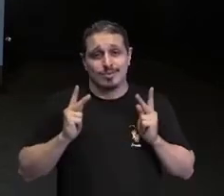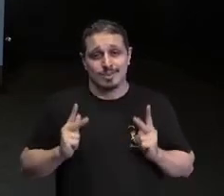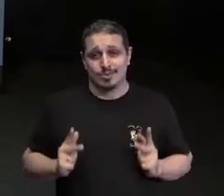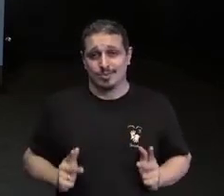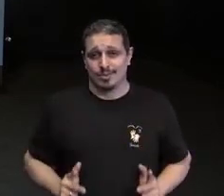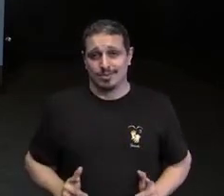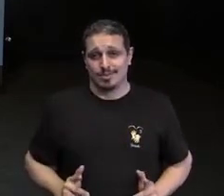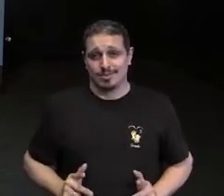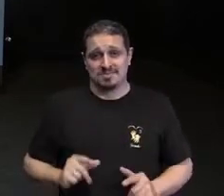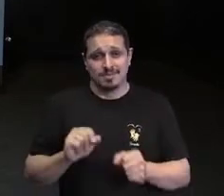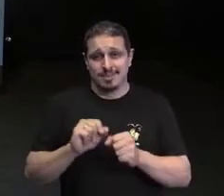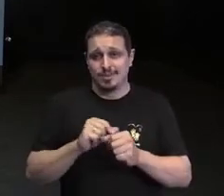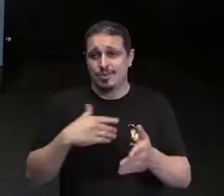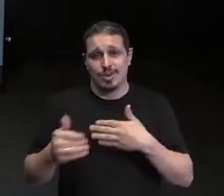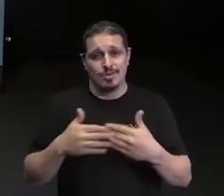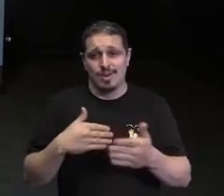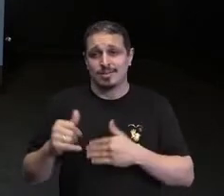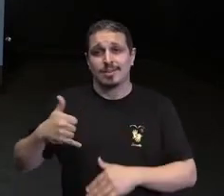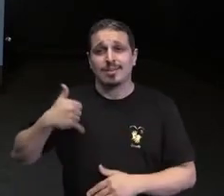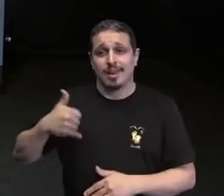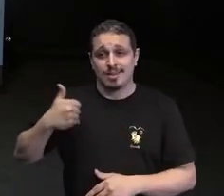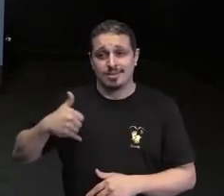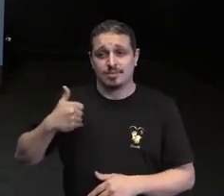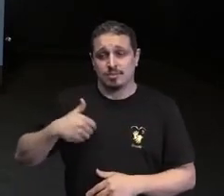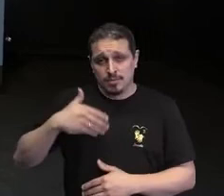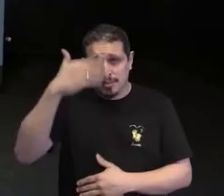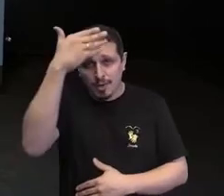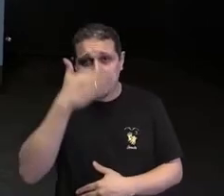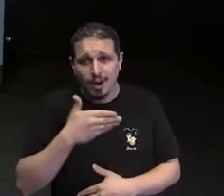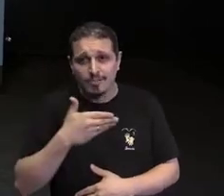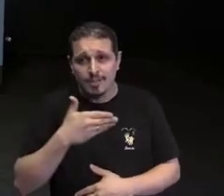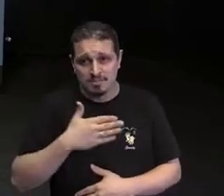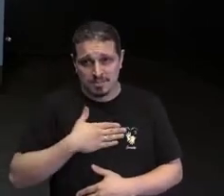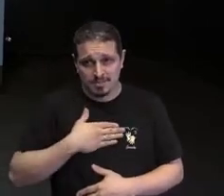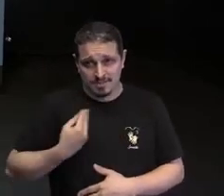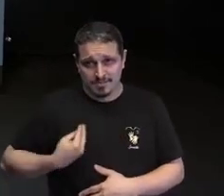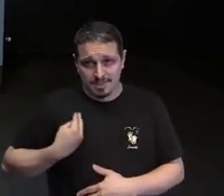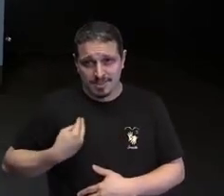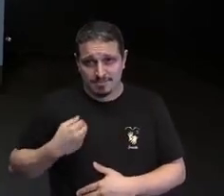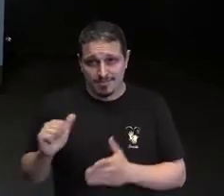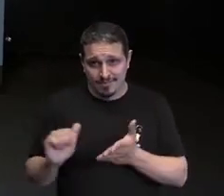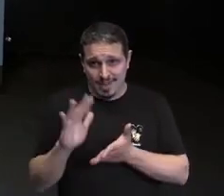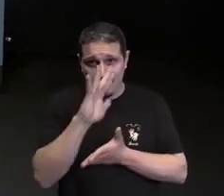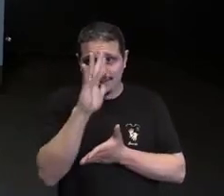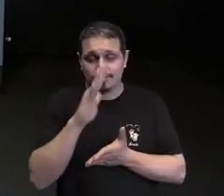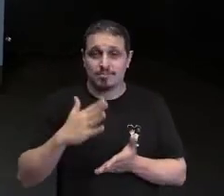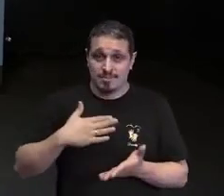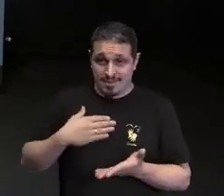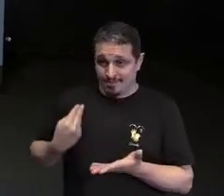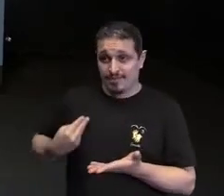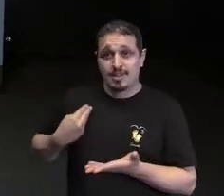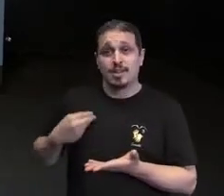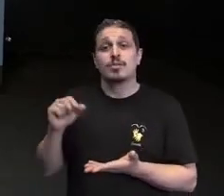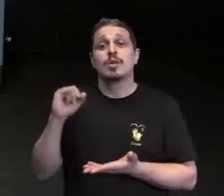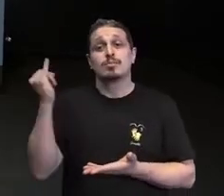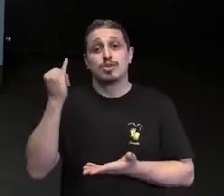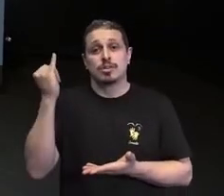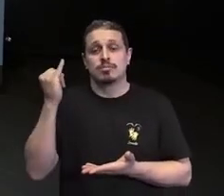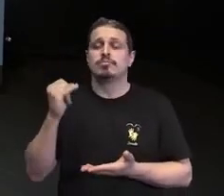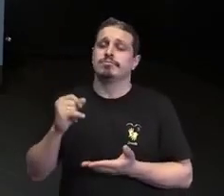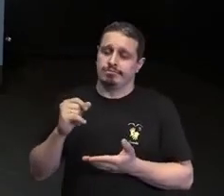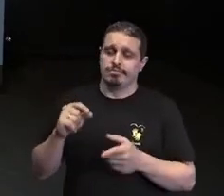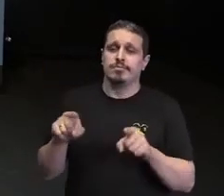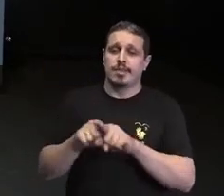idade, que precisam provar todos os dias que a sua vida tem valor, que a sua vida vale a pena, e que a sua história não